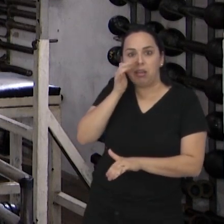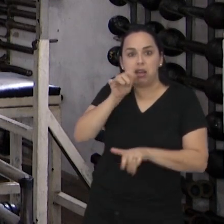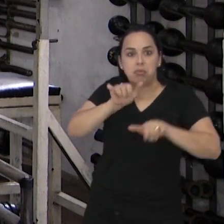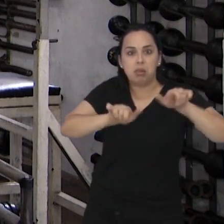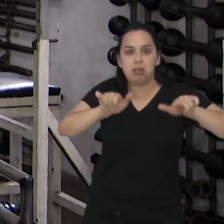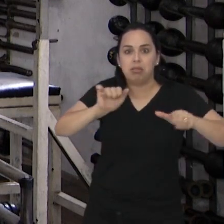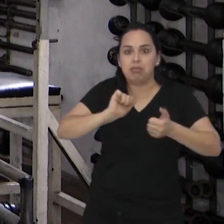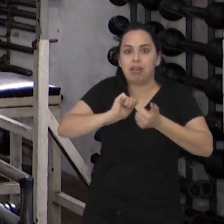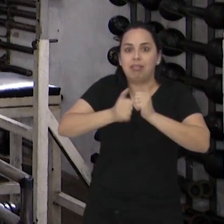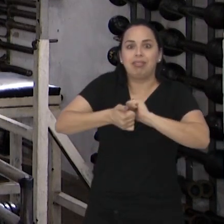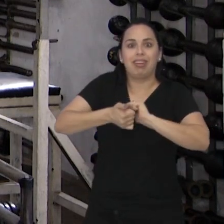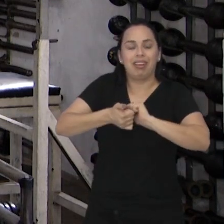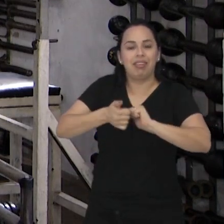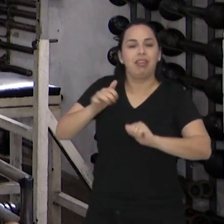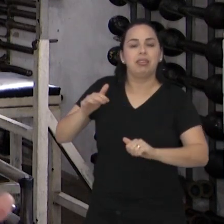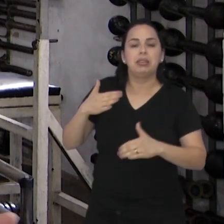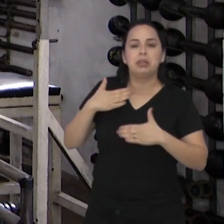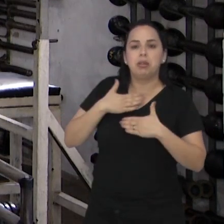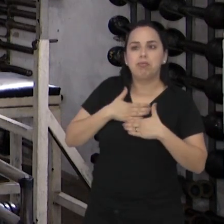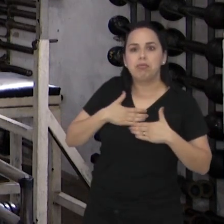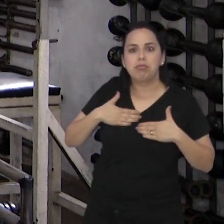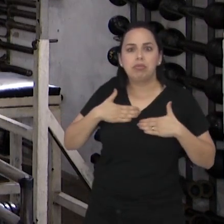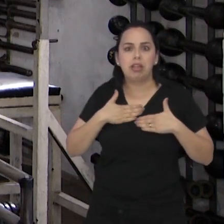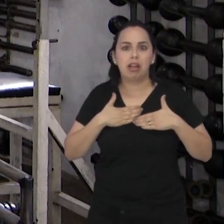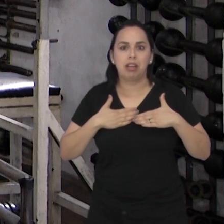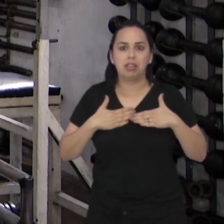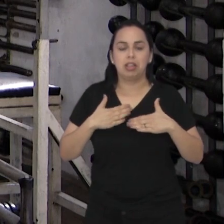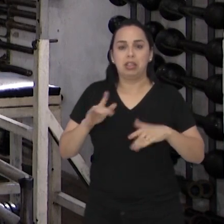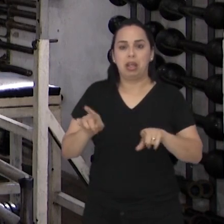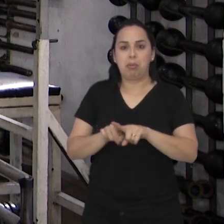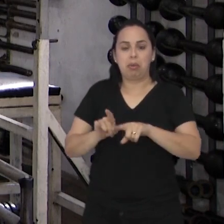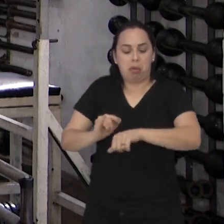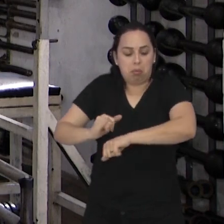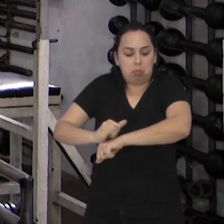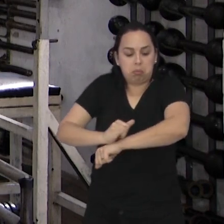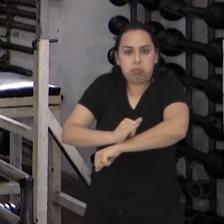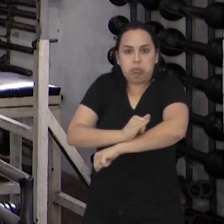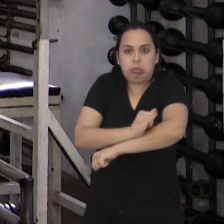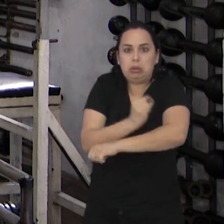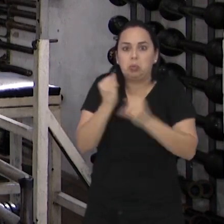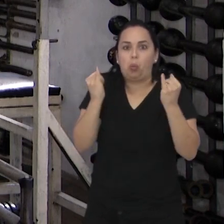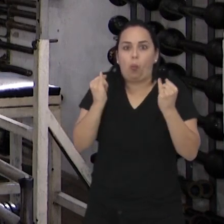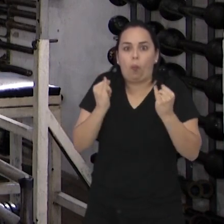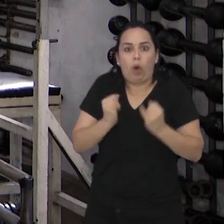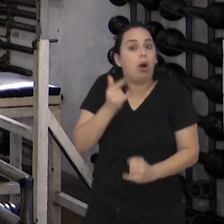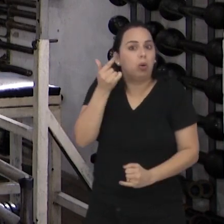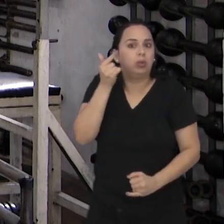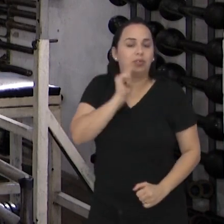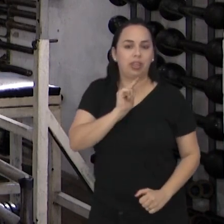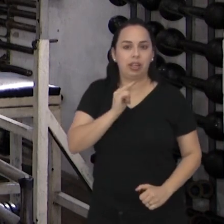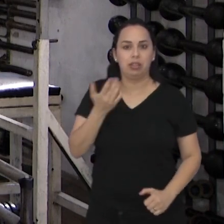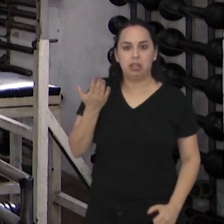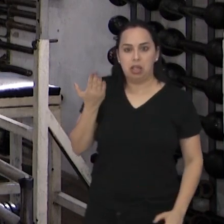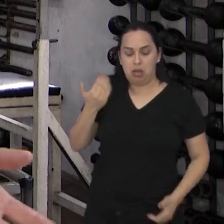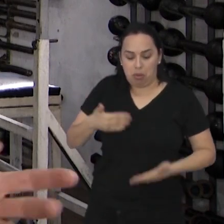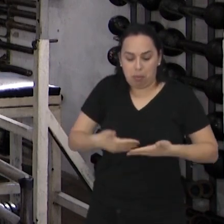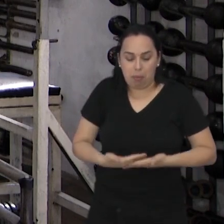aos atletas, né? E a vontade, né? De superar a obesidade também. Eu fui obeso desde